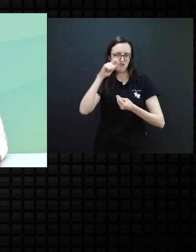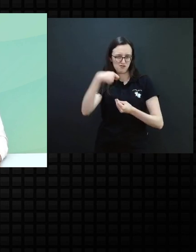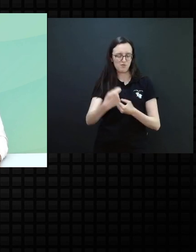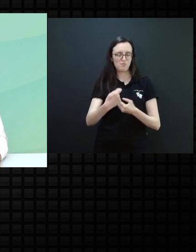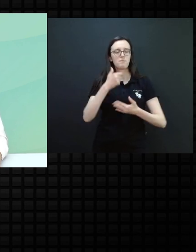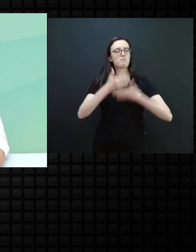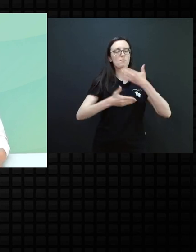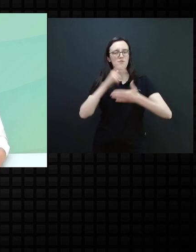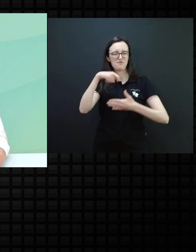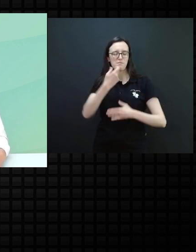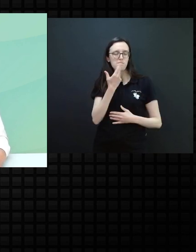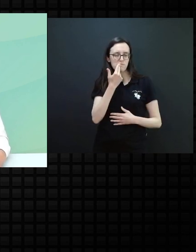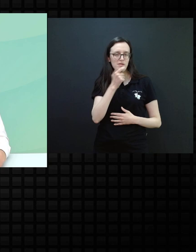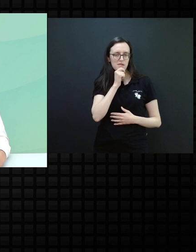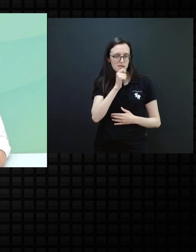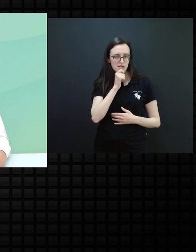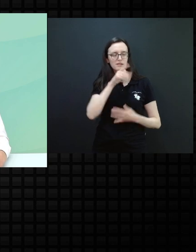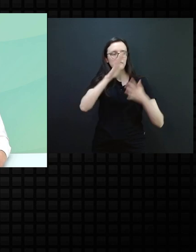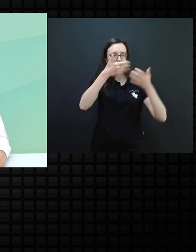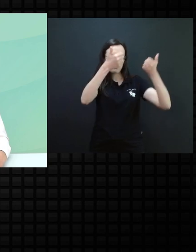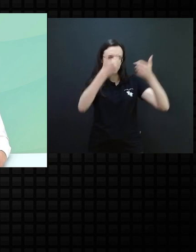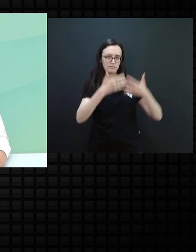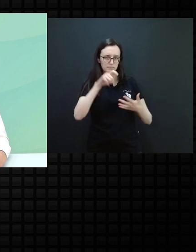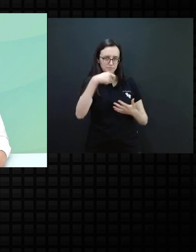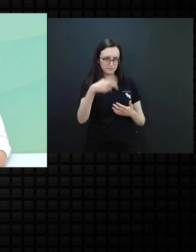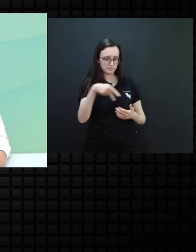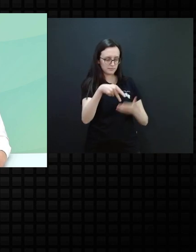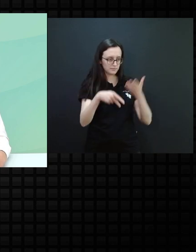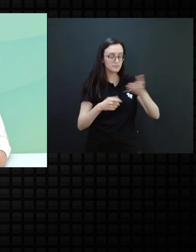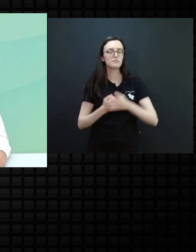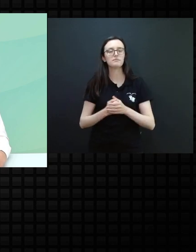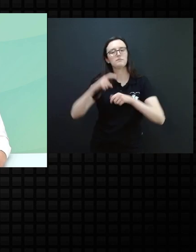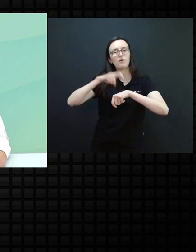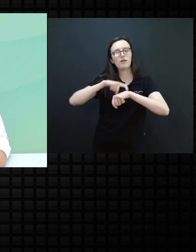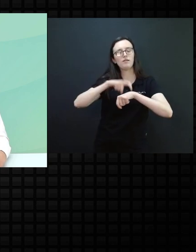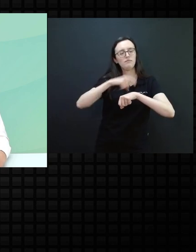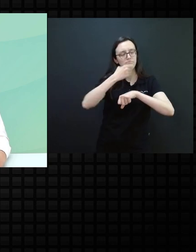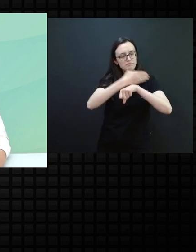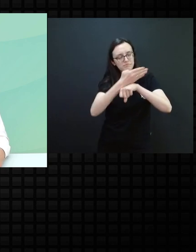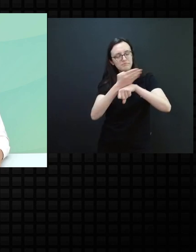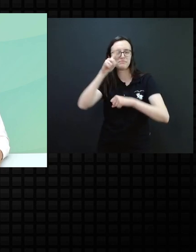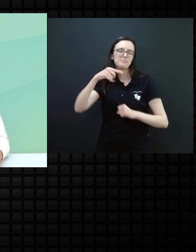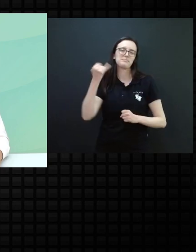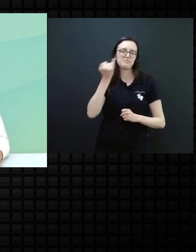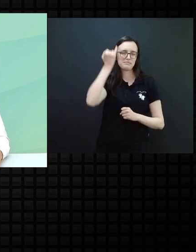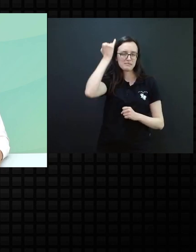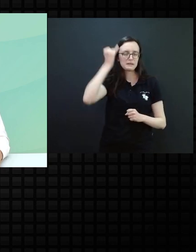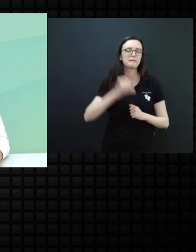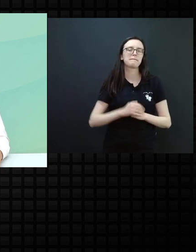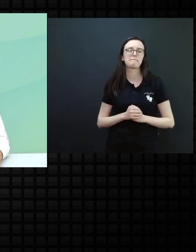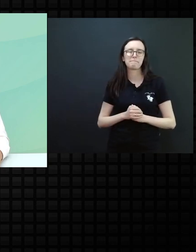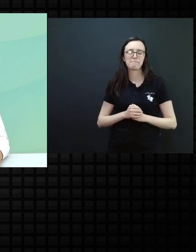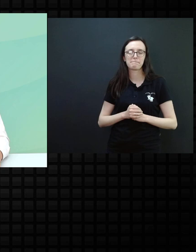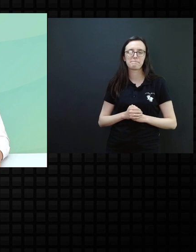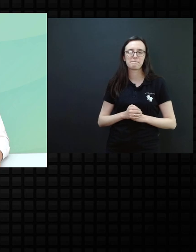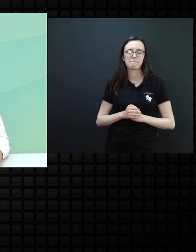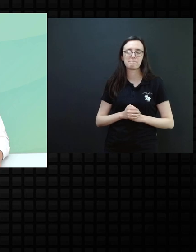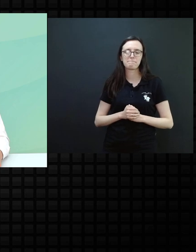para a nutrição, como você mencionou, professor, os horários, como isso é importante, né? Na verdade,